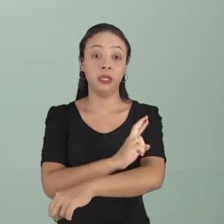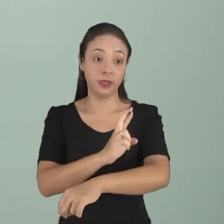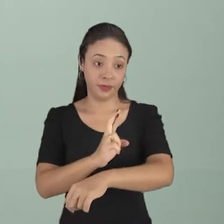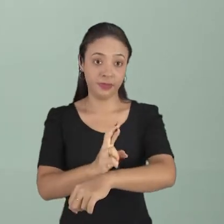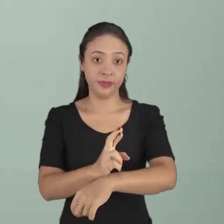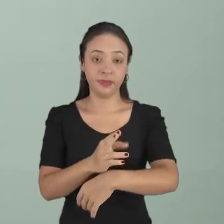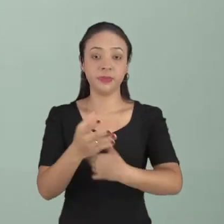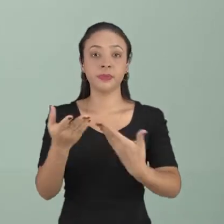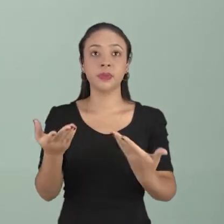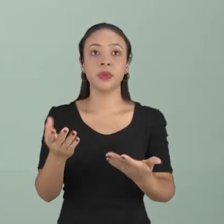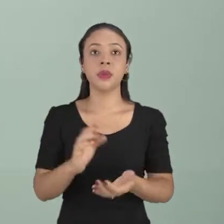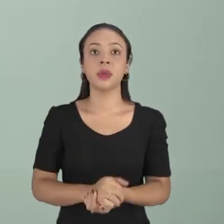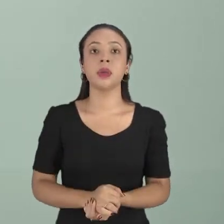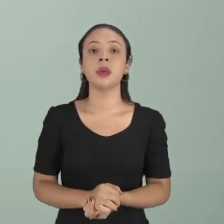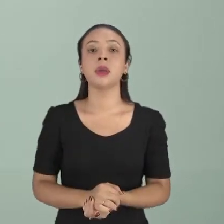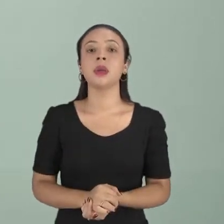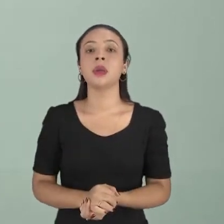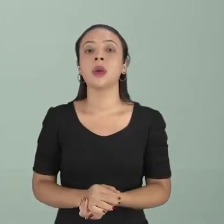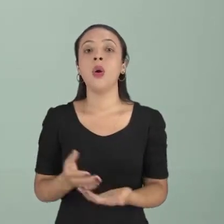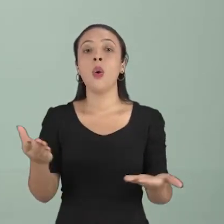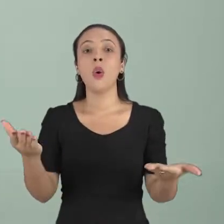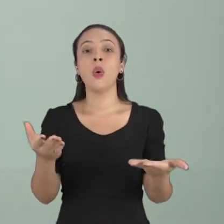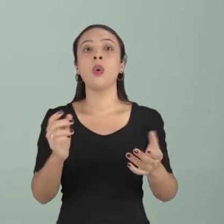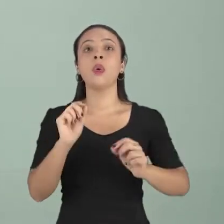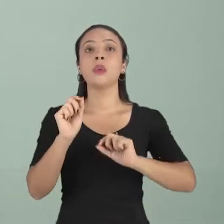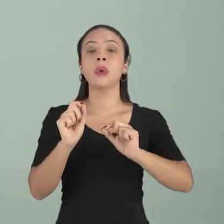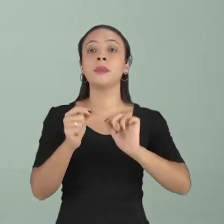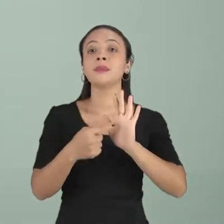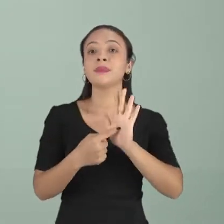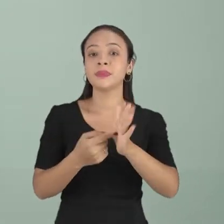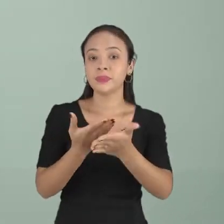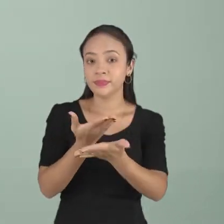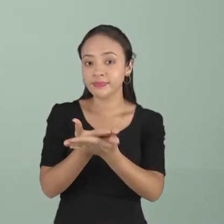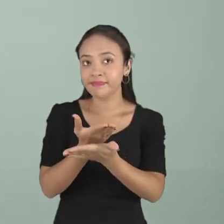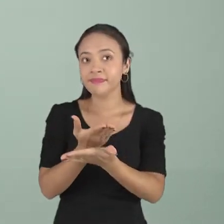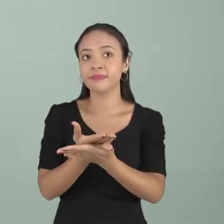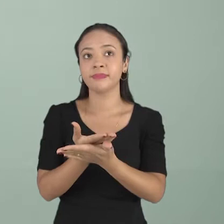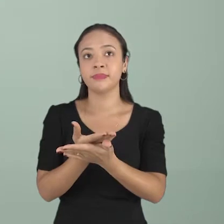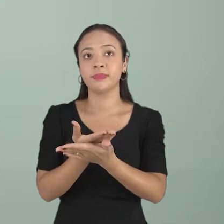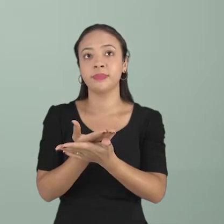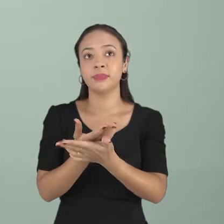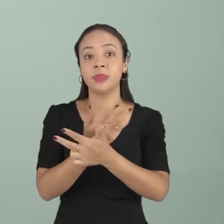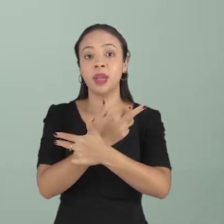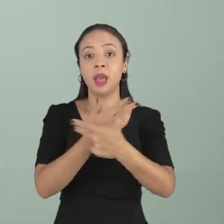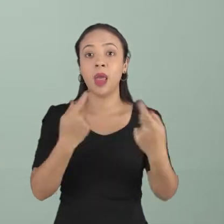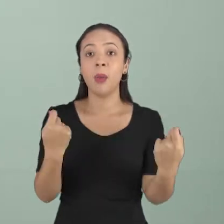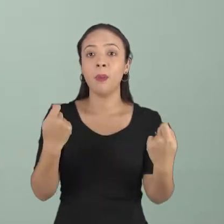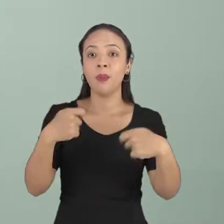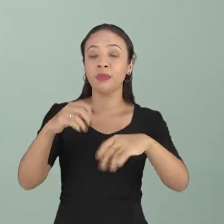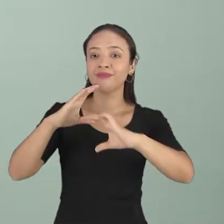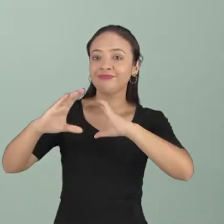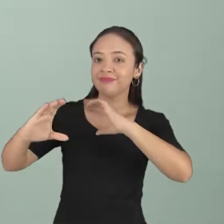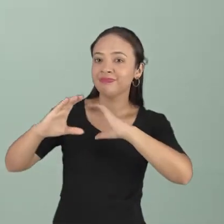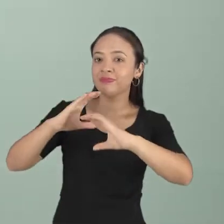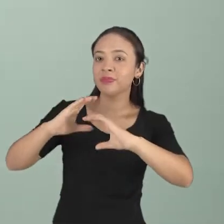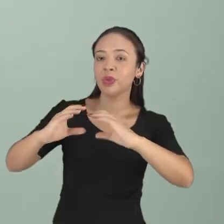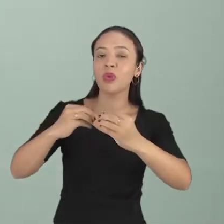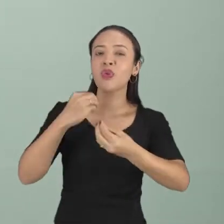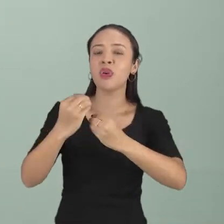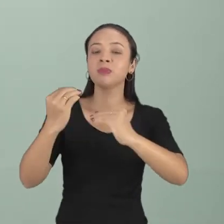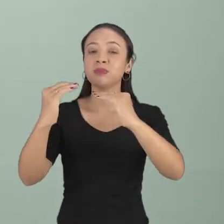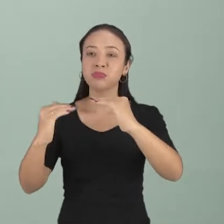vez a gente traz a aula referente aos diferentes modos de comunicação com o